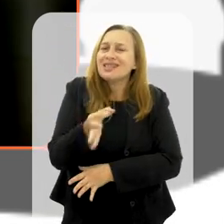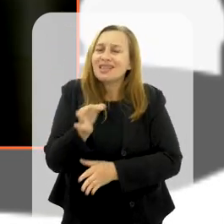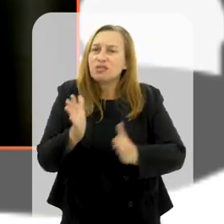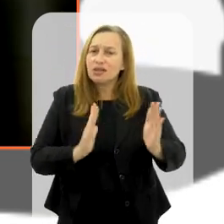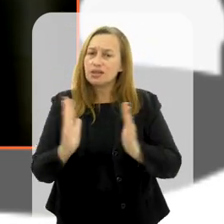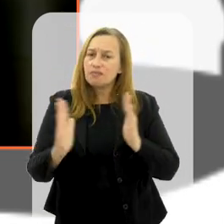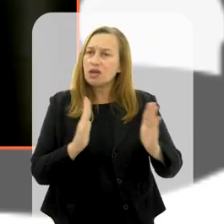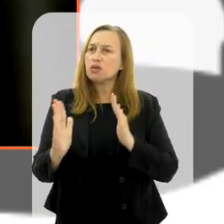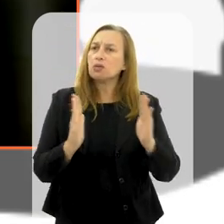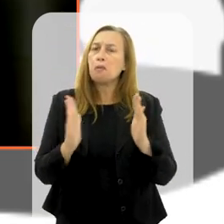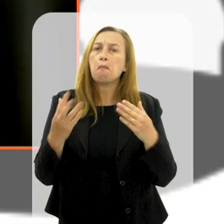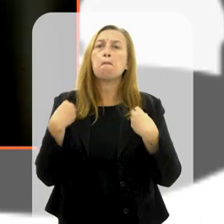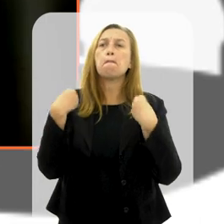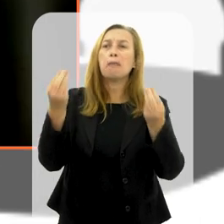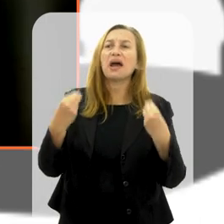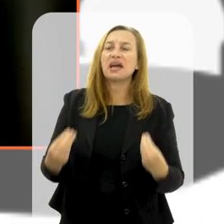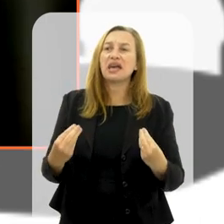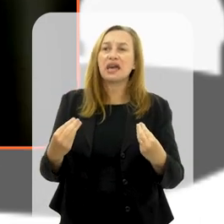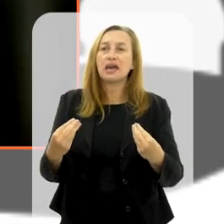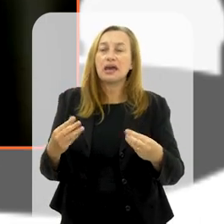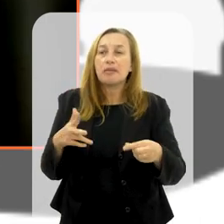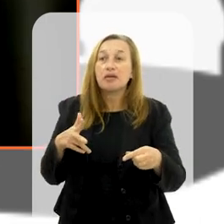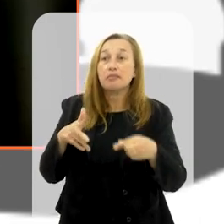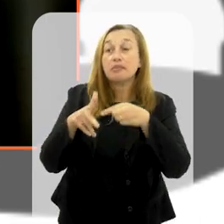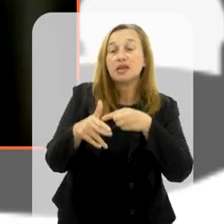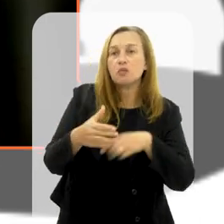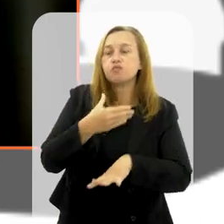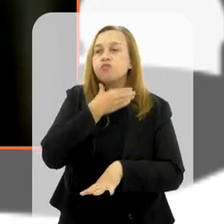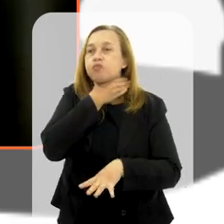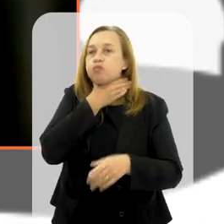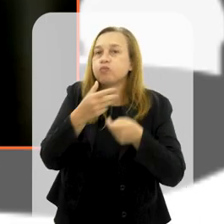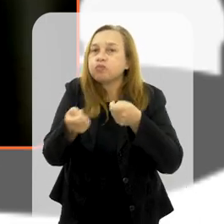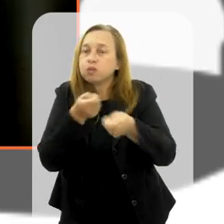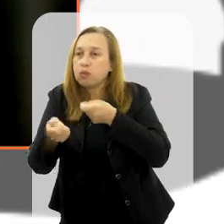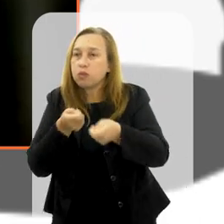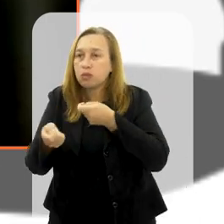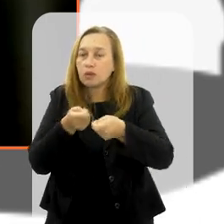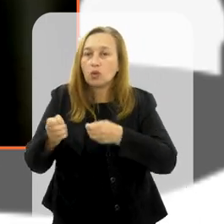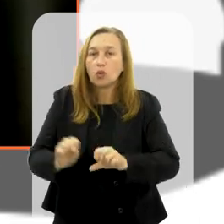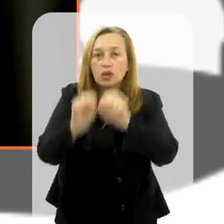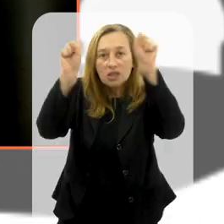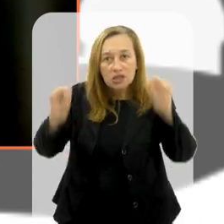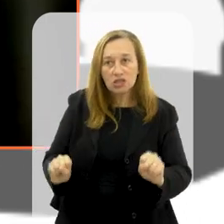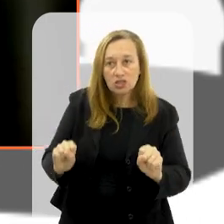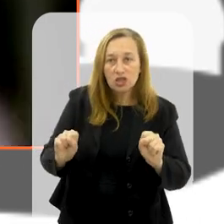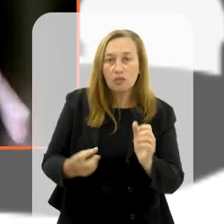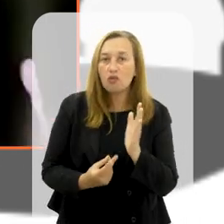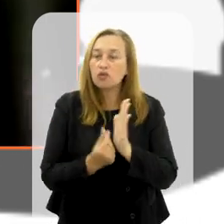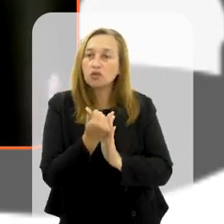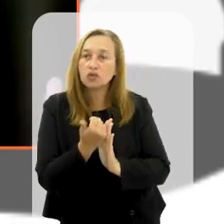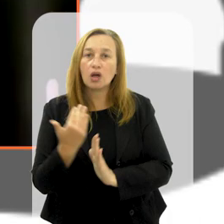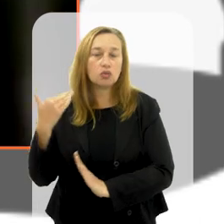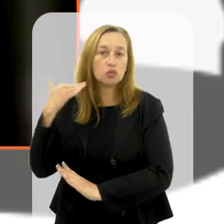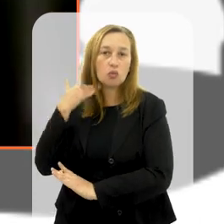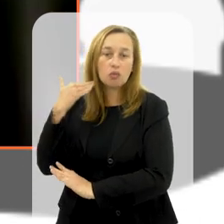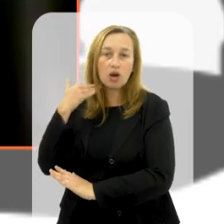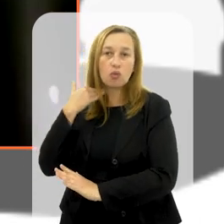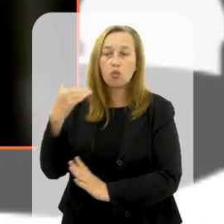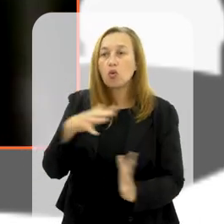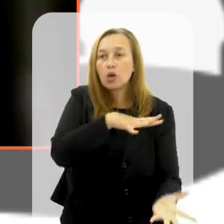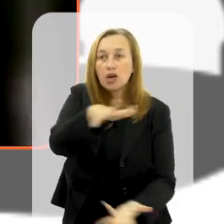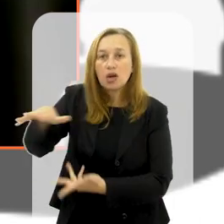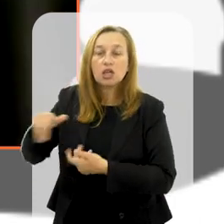período com o intuito de conter crises, regulamentar o sistema financeiro e bancário internacional